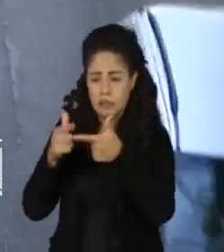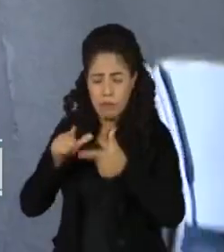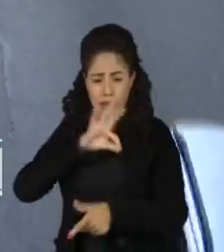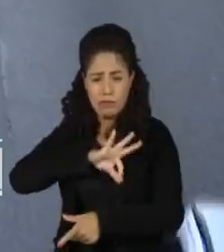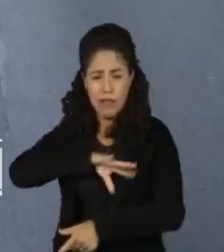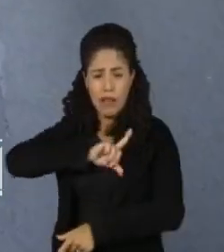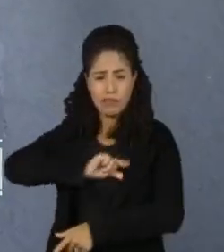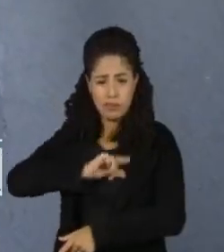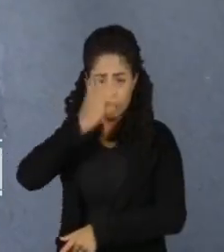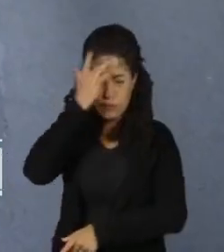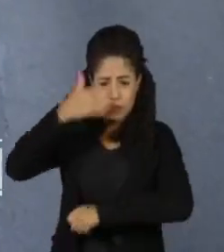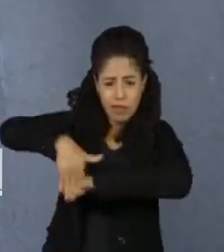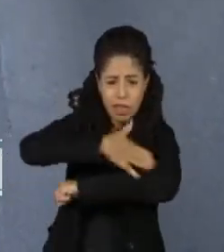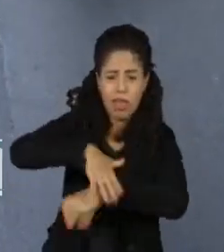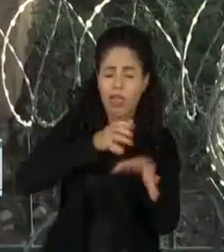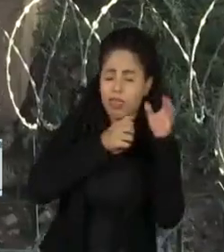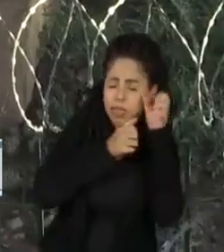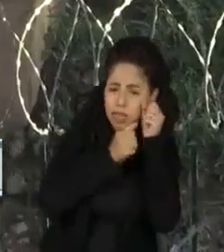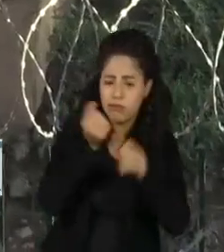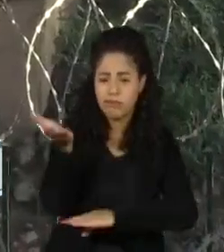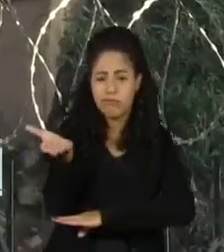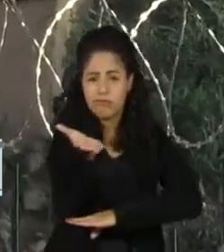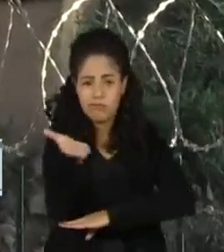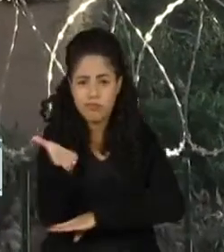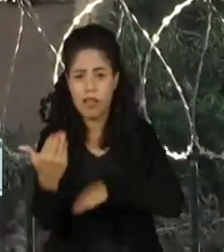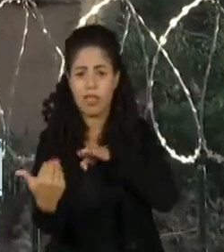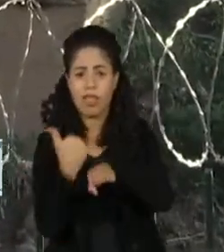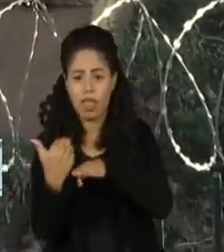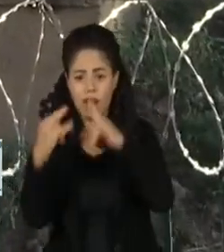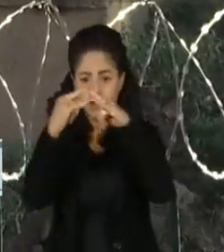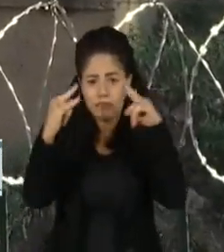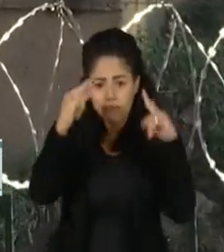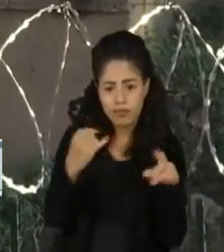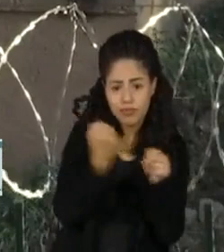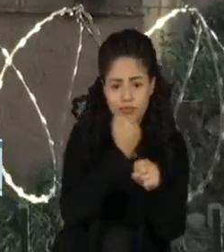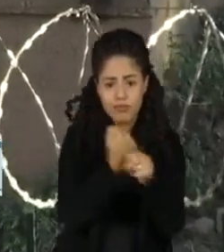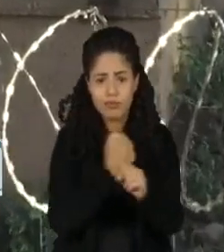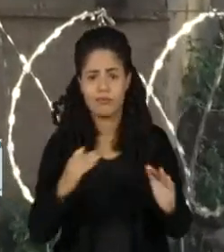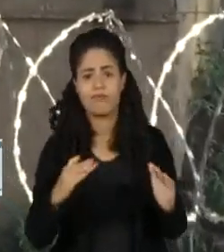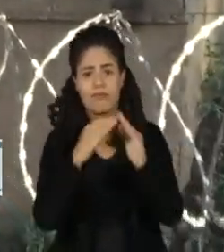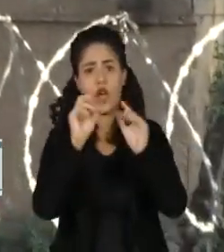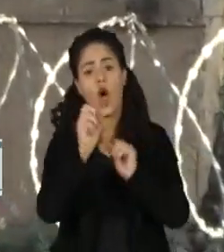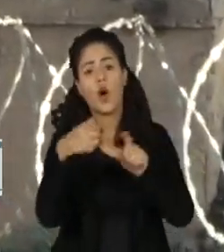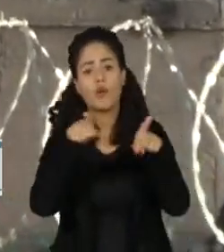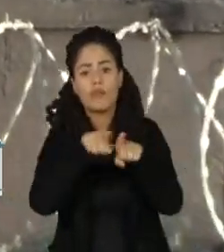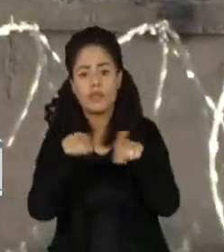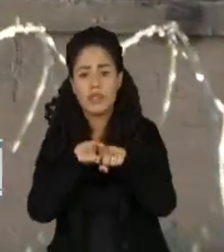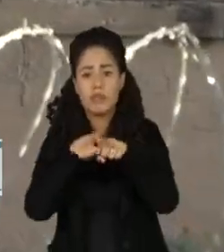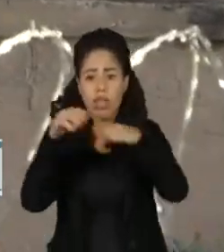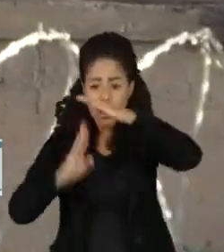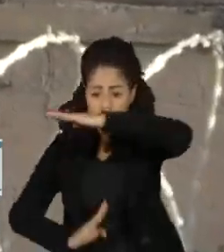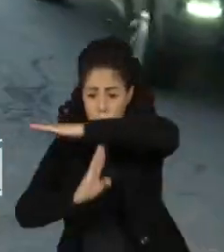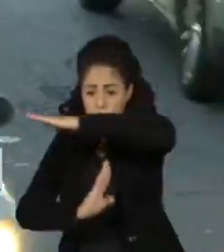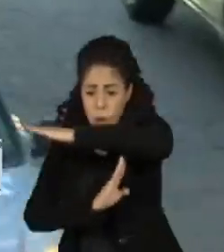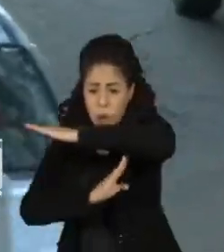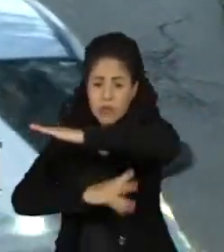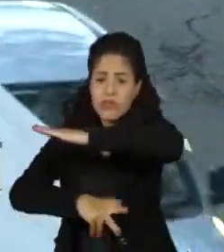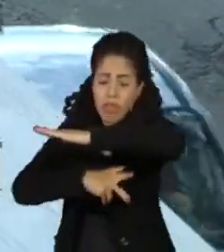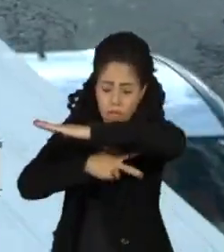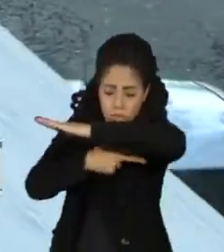pessoas passaram a morar às margens dos rios, em barracas improvisadas ou até mesmo nas estruturas das pontes.